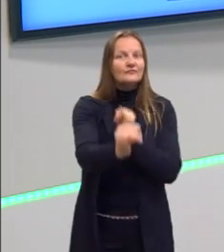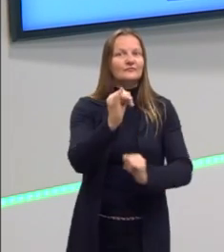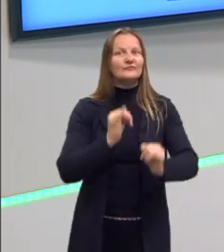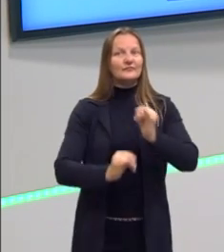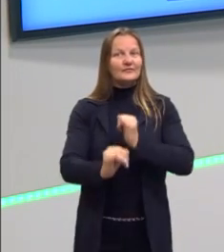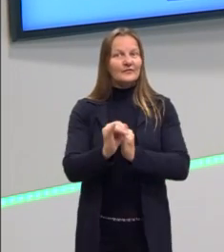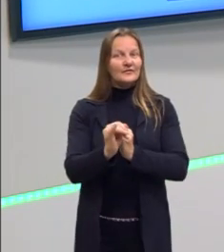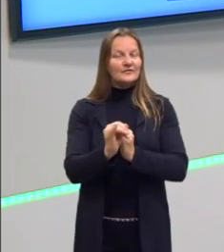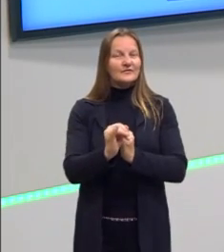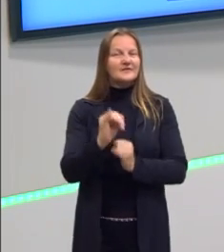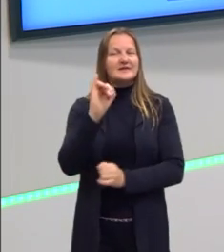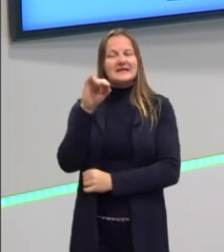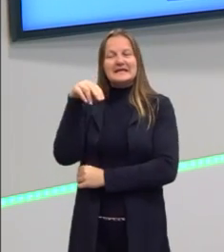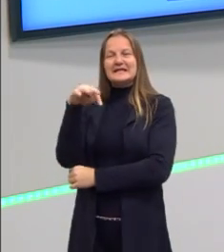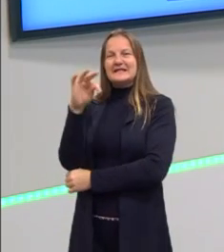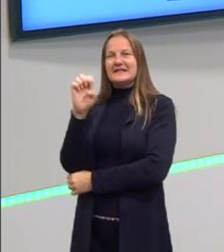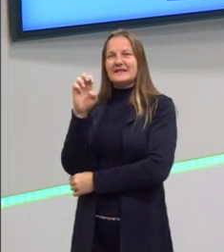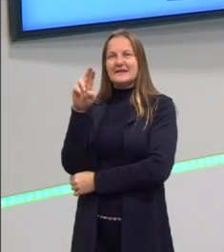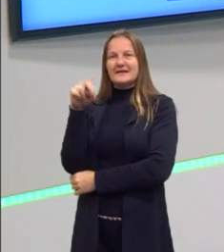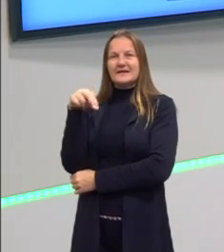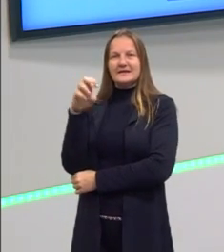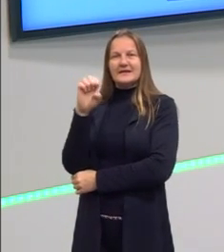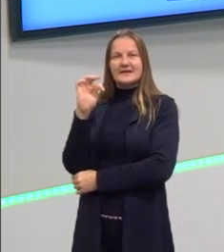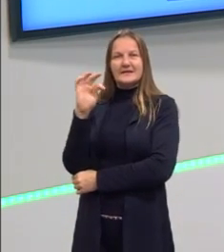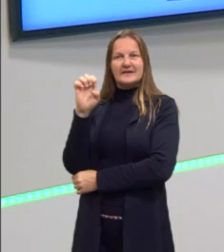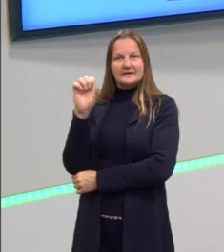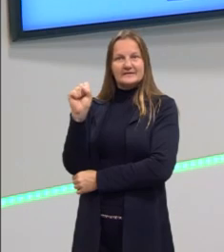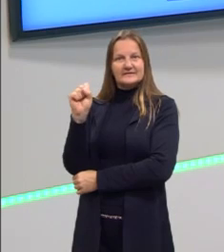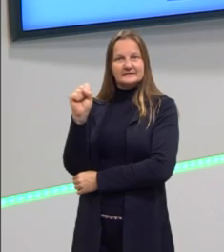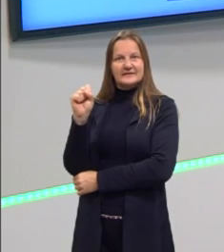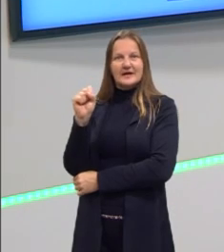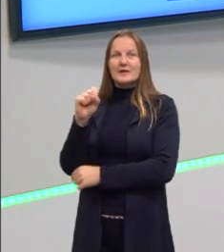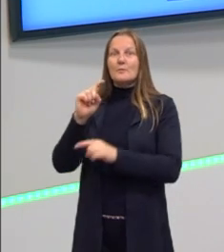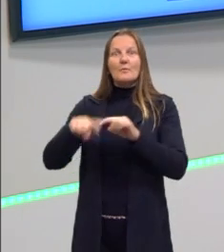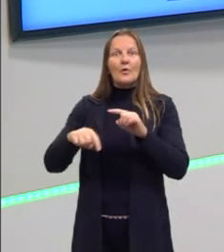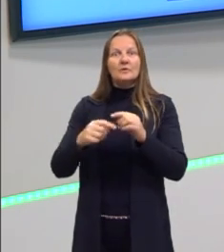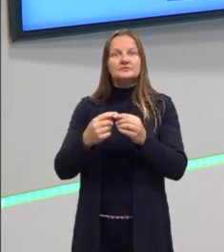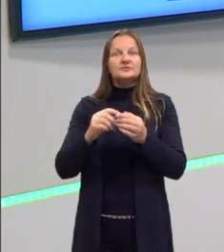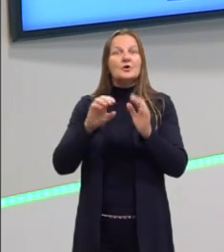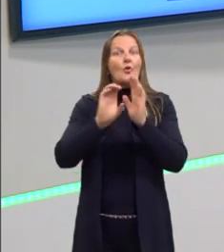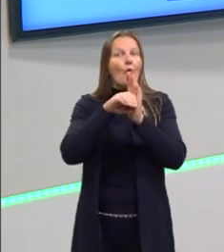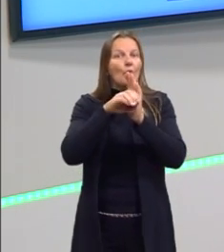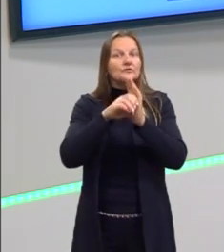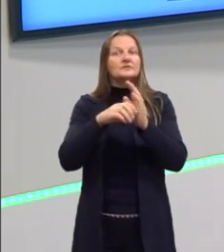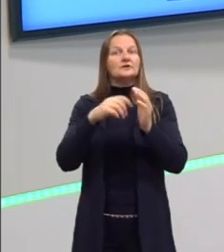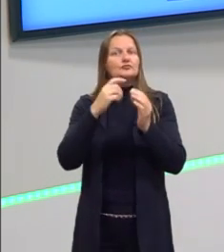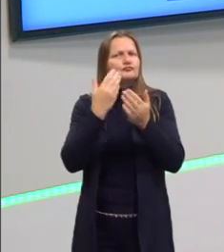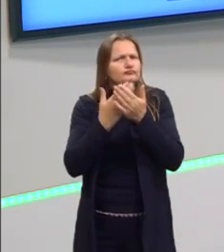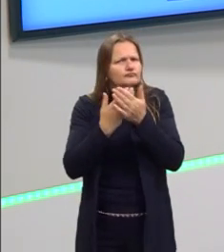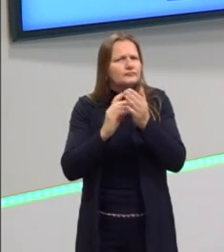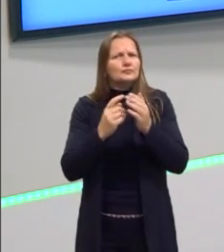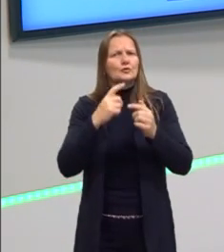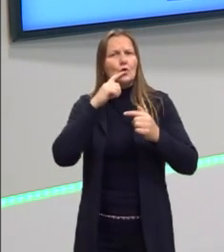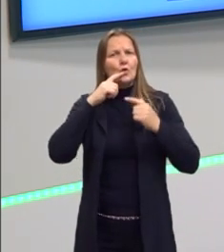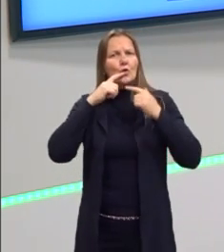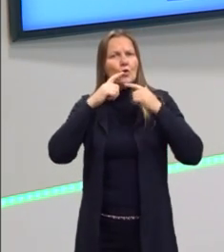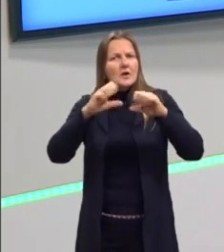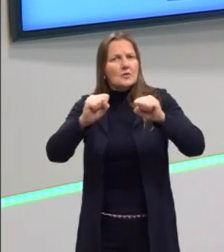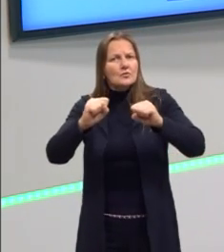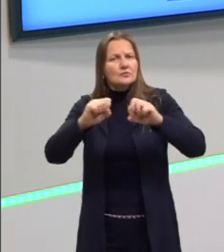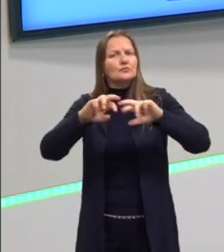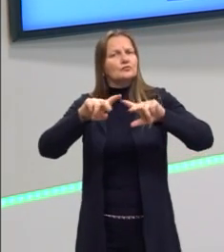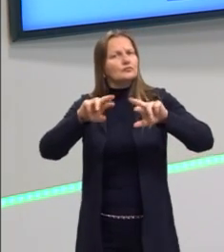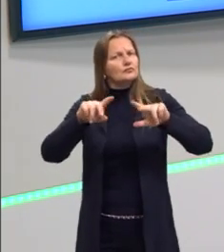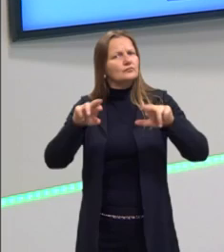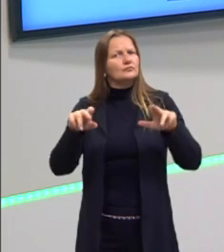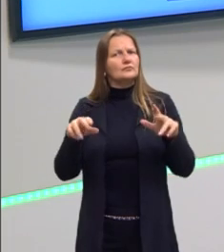desse internetês, a gente não pode desconsiderar esses conceitos e esses estudos linguísticos. Por quê?